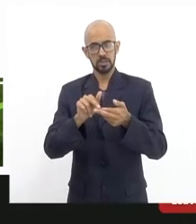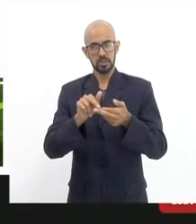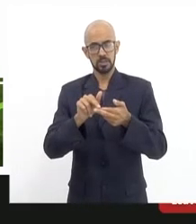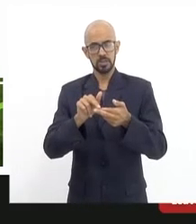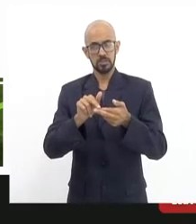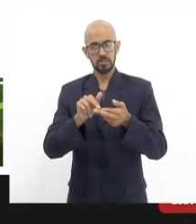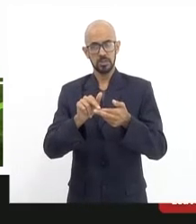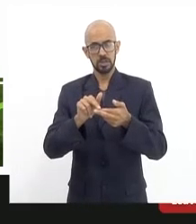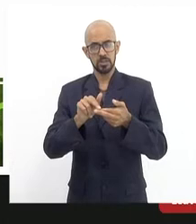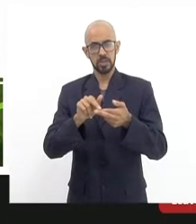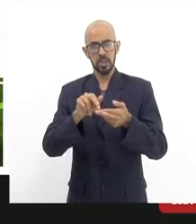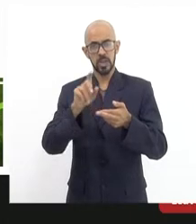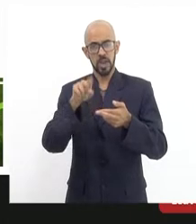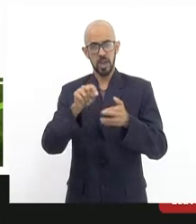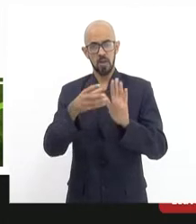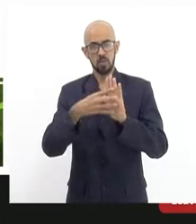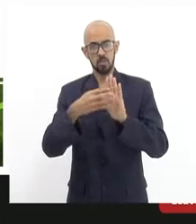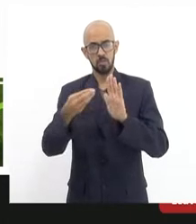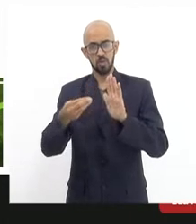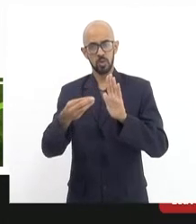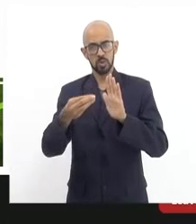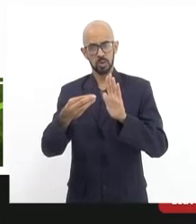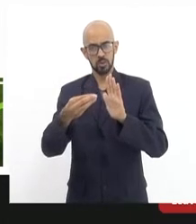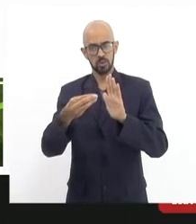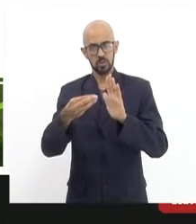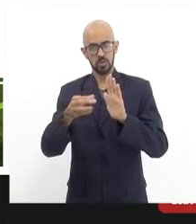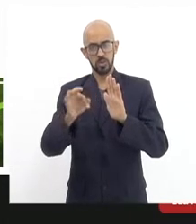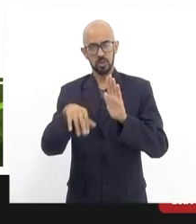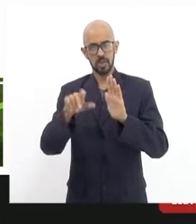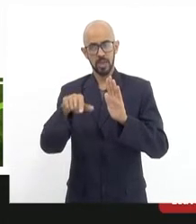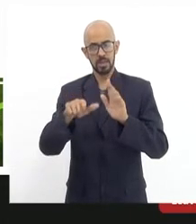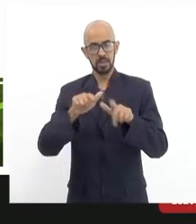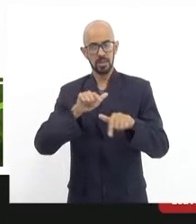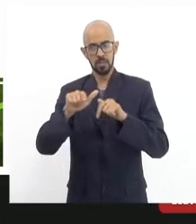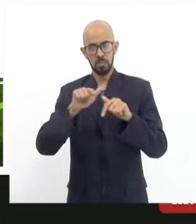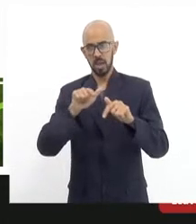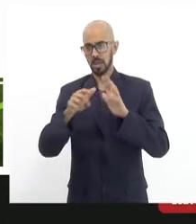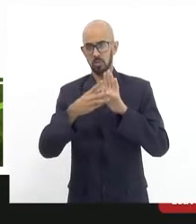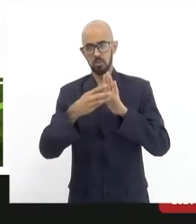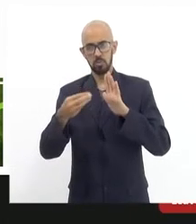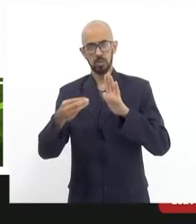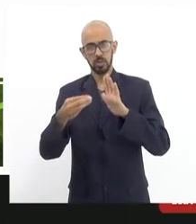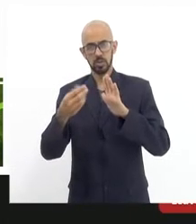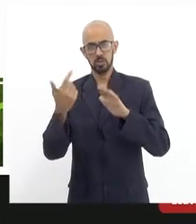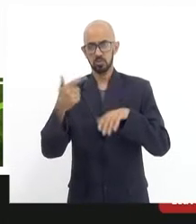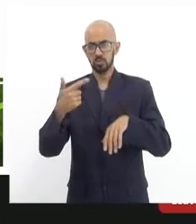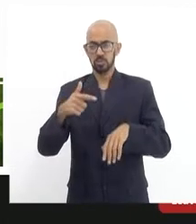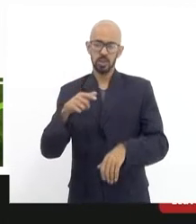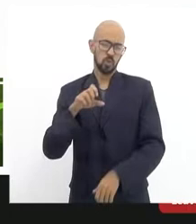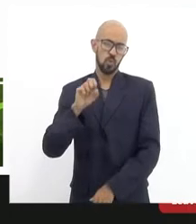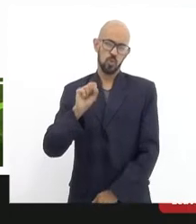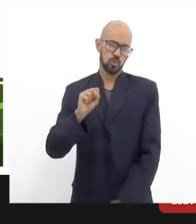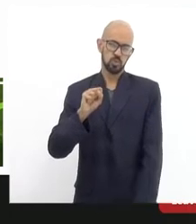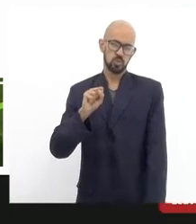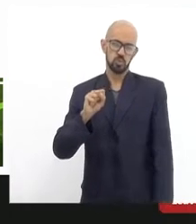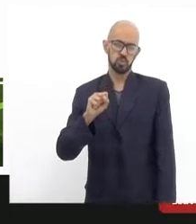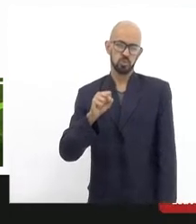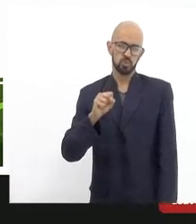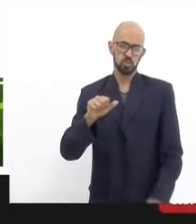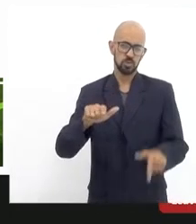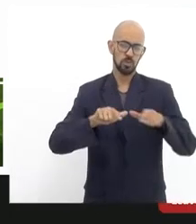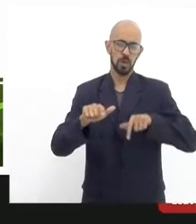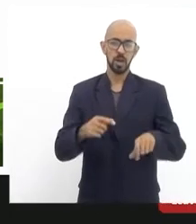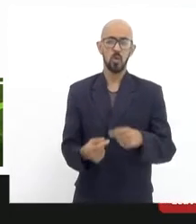gabarito, quem trabalha com gabarito não trabalha com oito gabaritos, trabalha com um